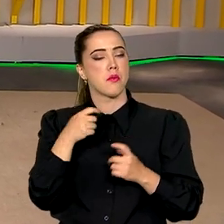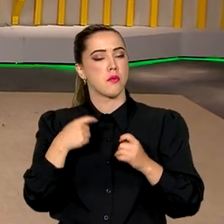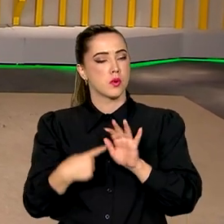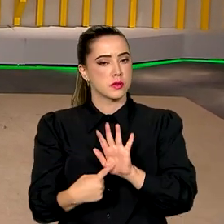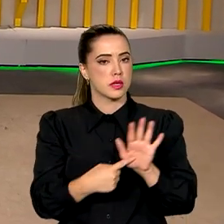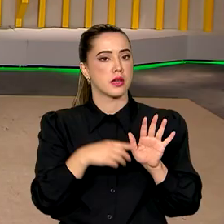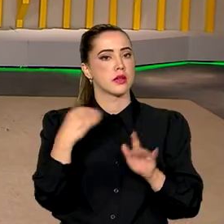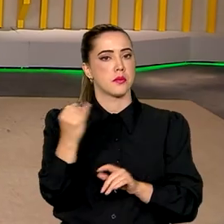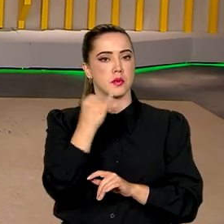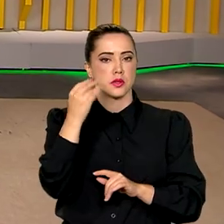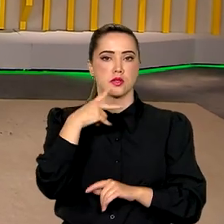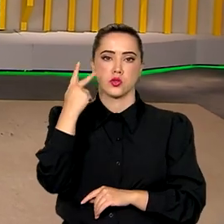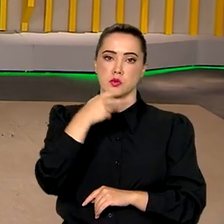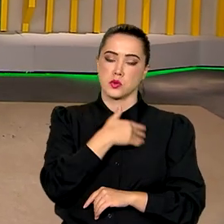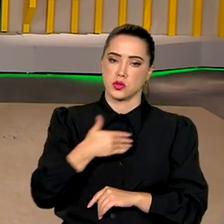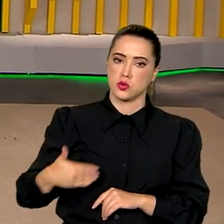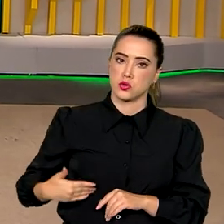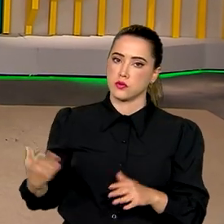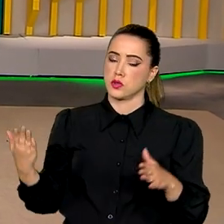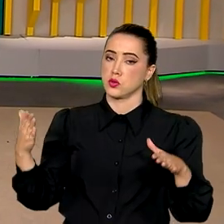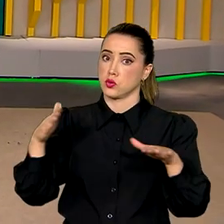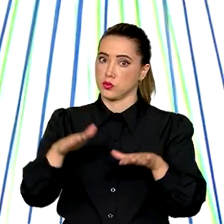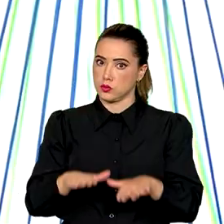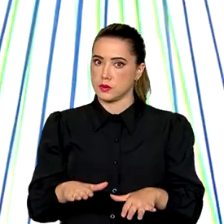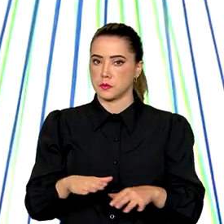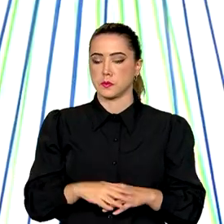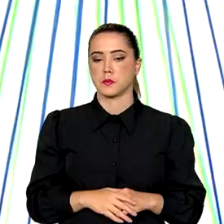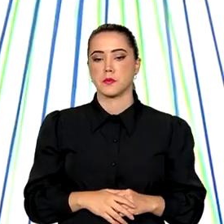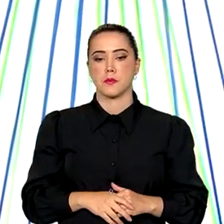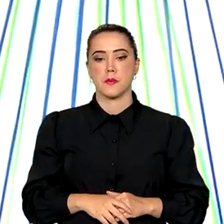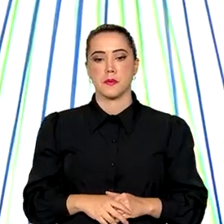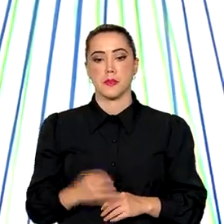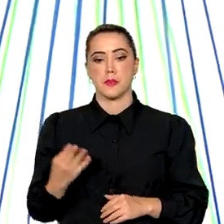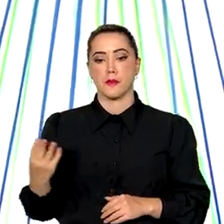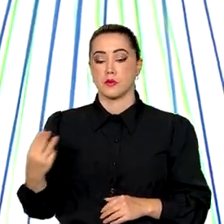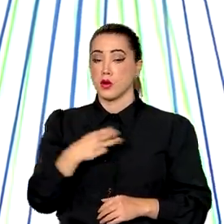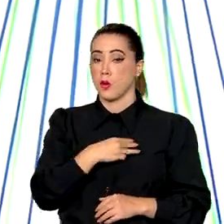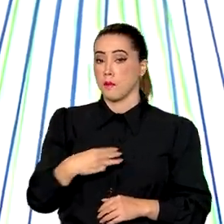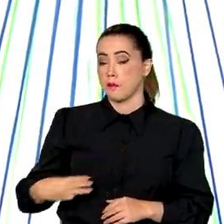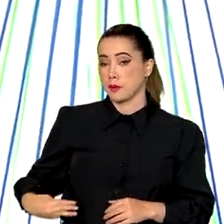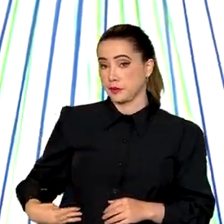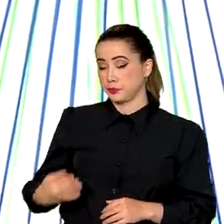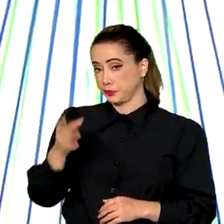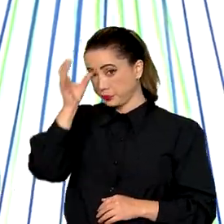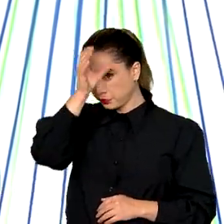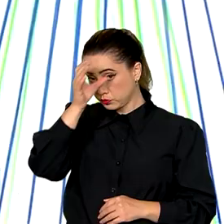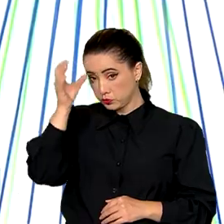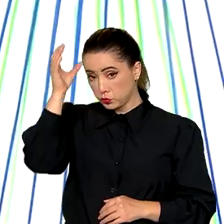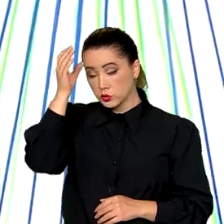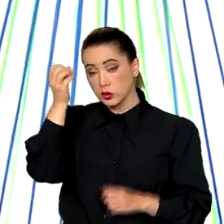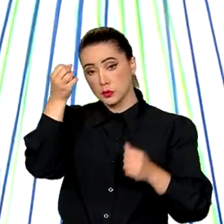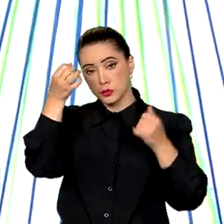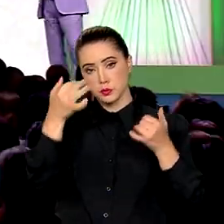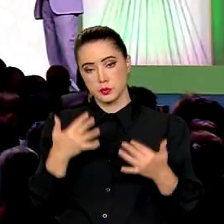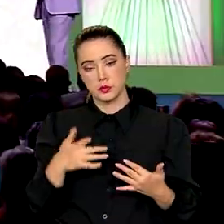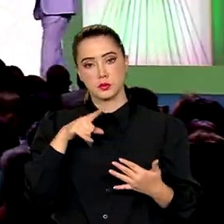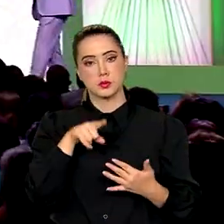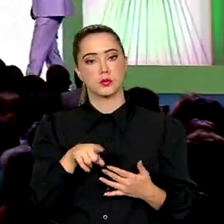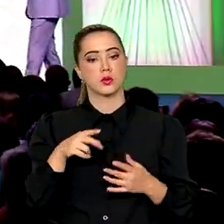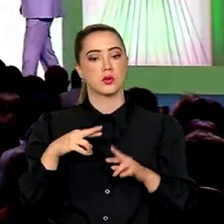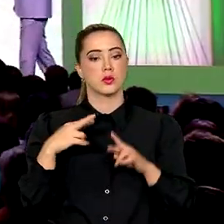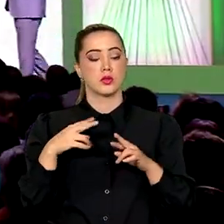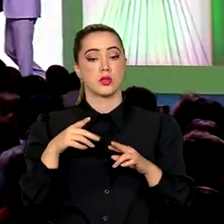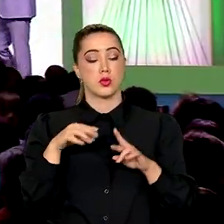necessidade das políticas públicas de inclusão. O ministro da Educação foi um dos palestrantes do encontro que